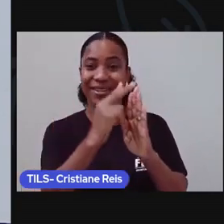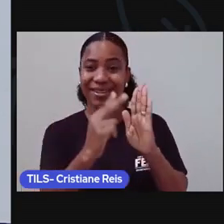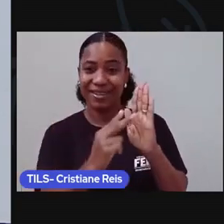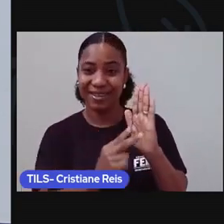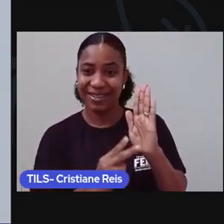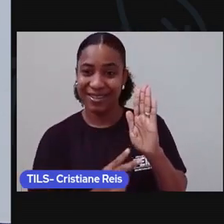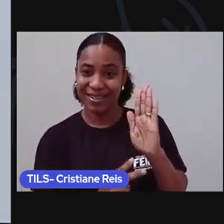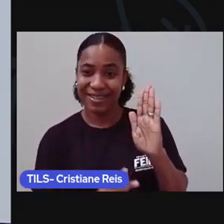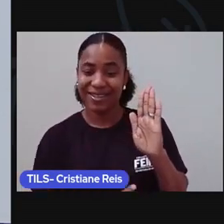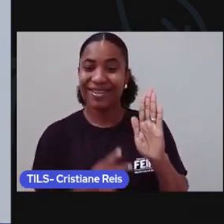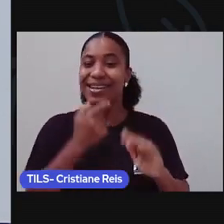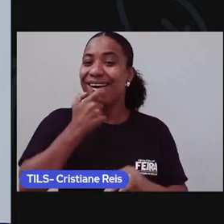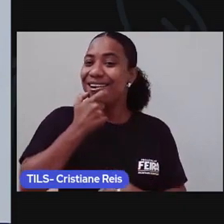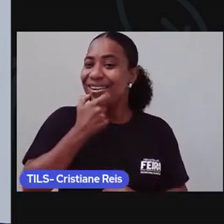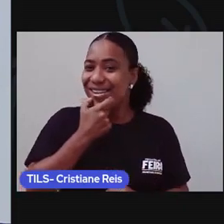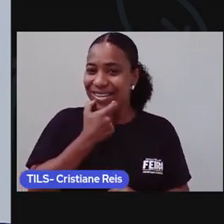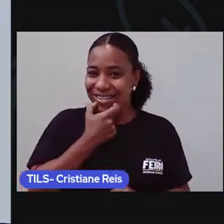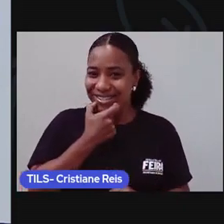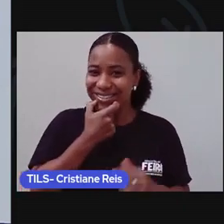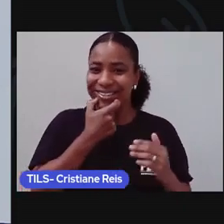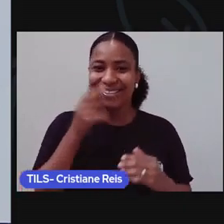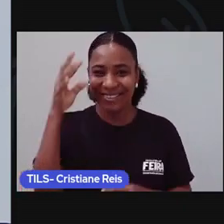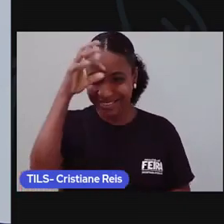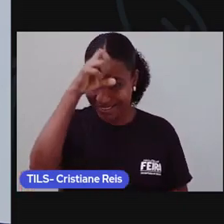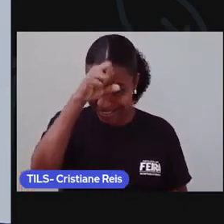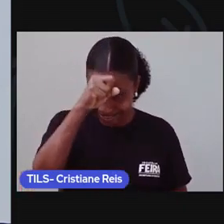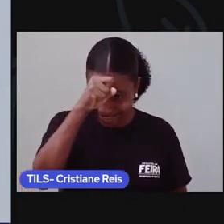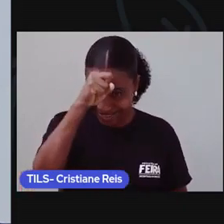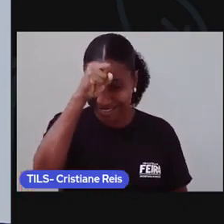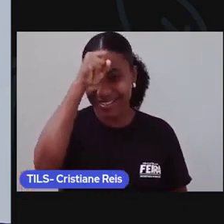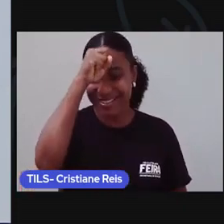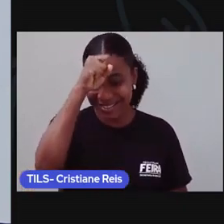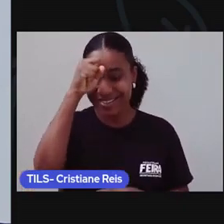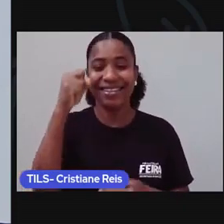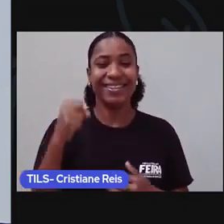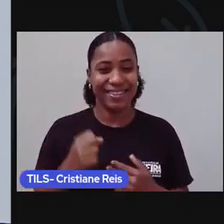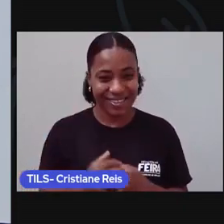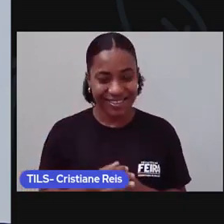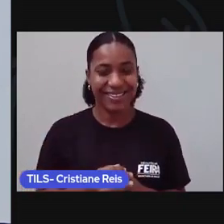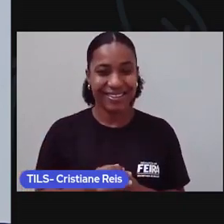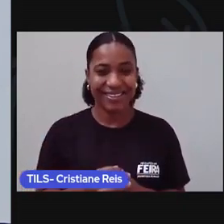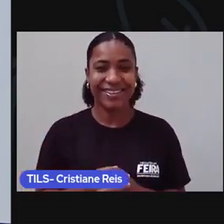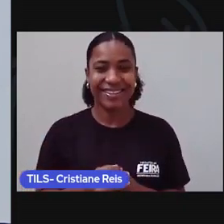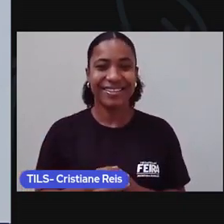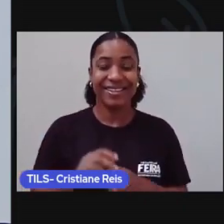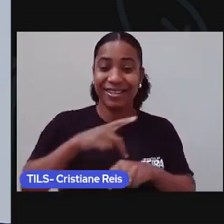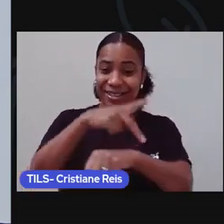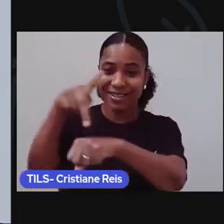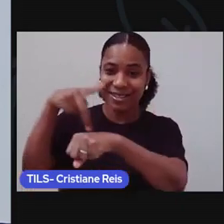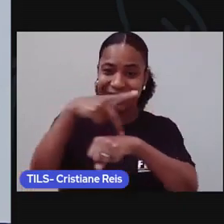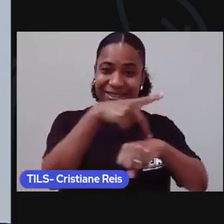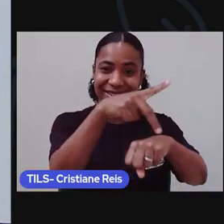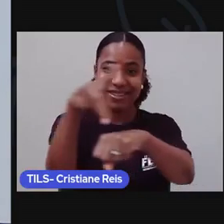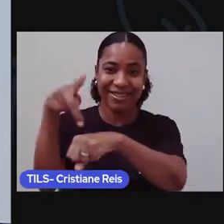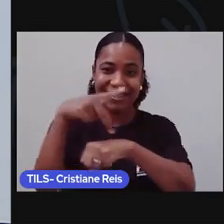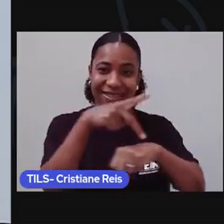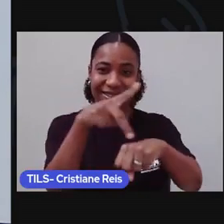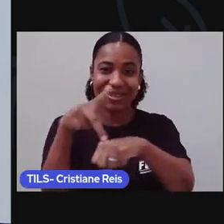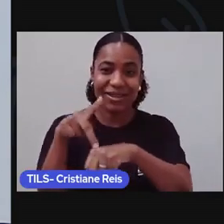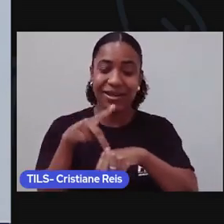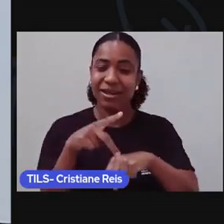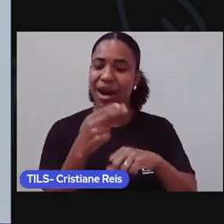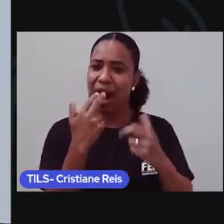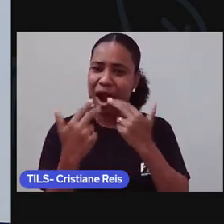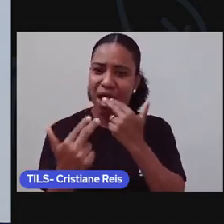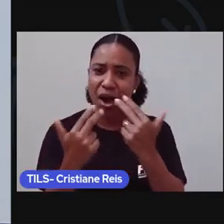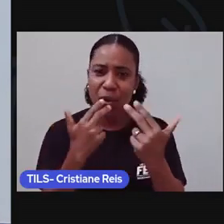esse idioma. Vamos começar mais uma aventura de aprendizagem pelos países que falam a